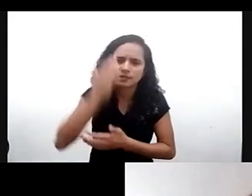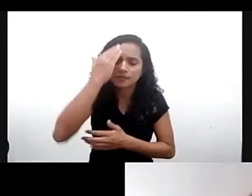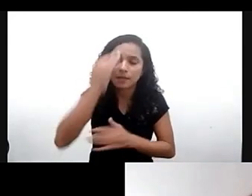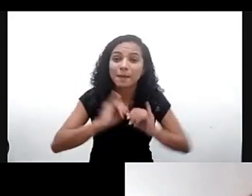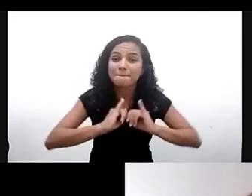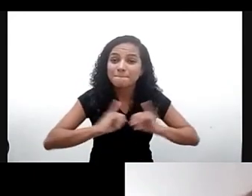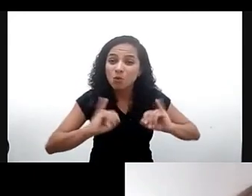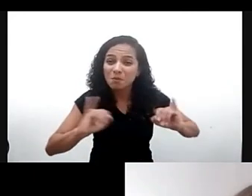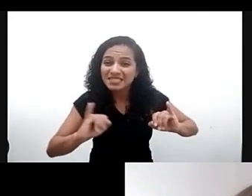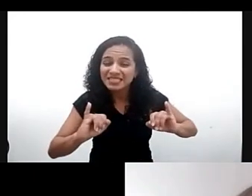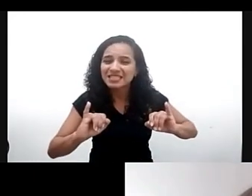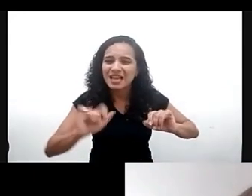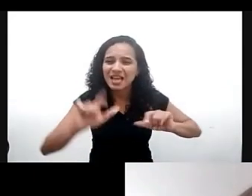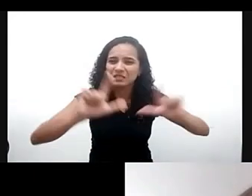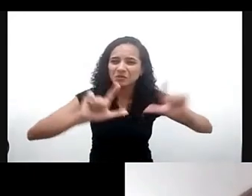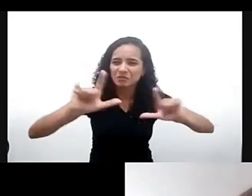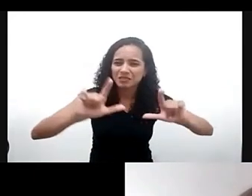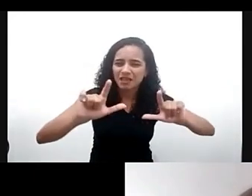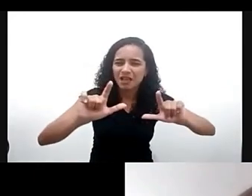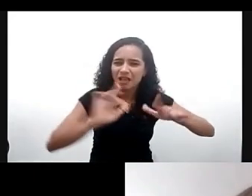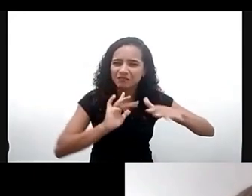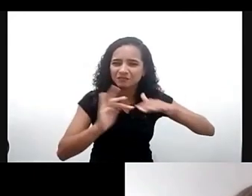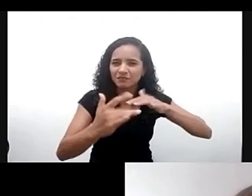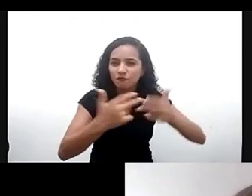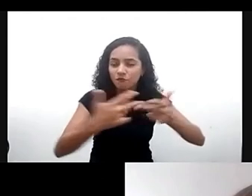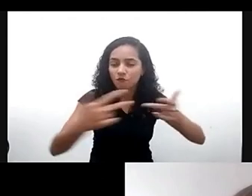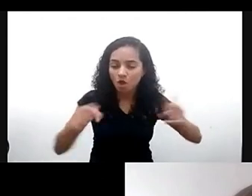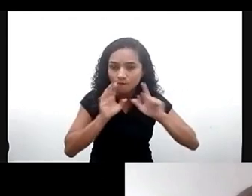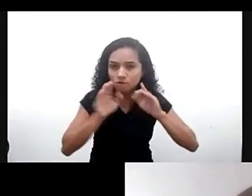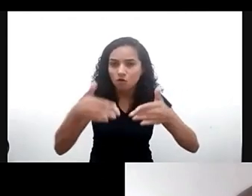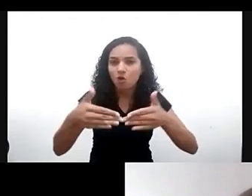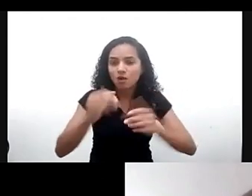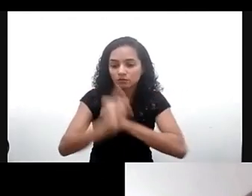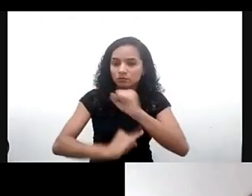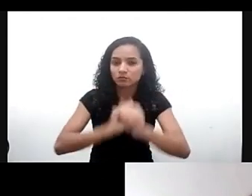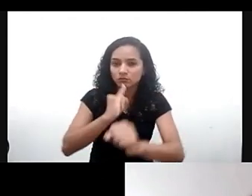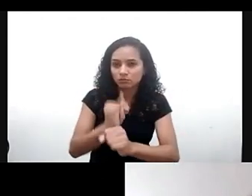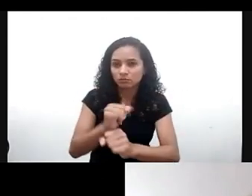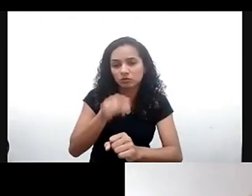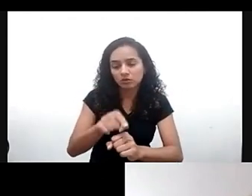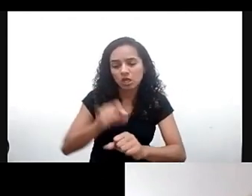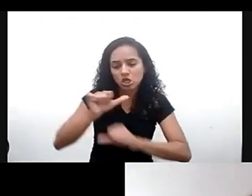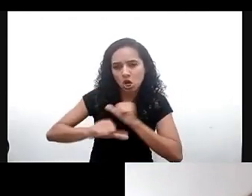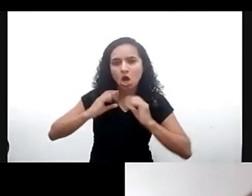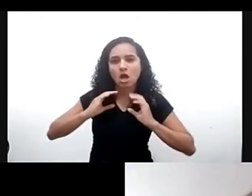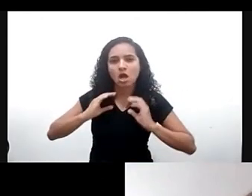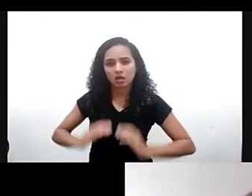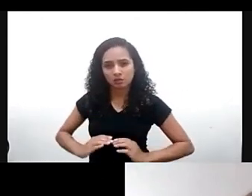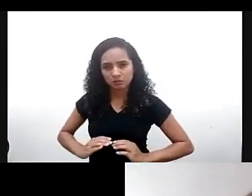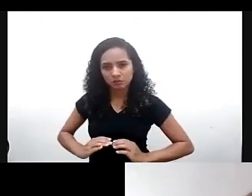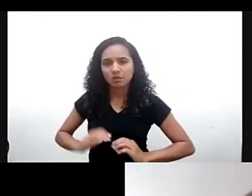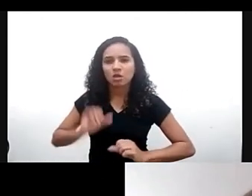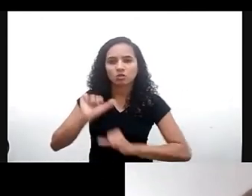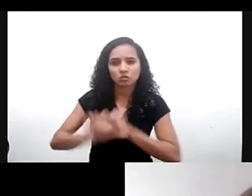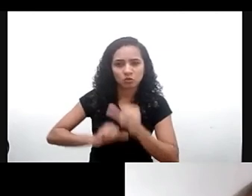comerciais ou propagandas né direcionadas a crianças no mundo digital modula comportamentos modifica hábitos de